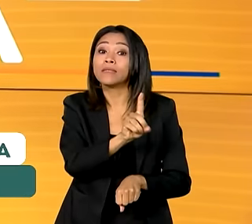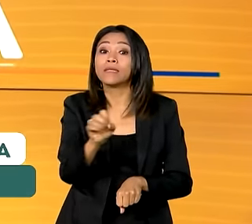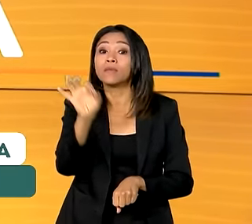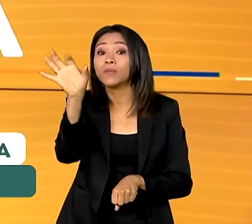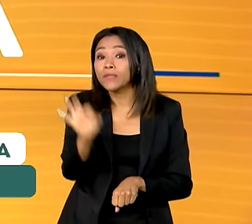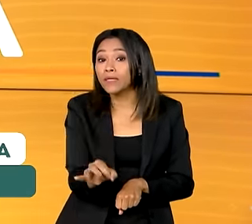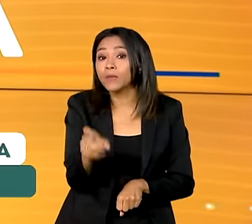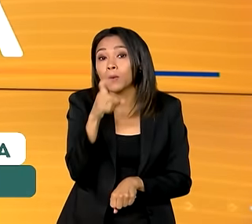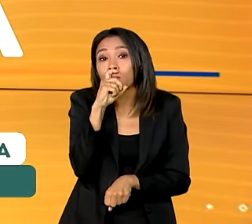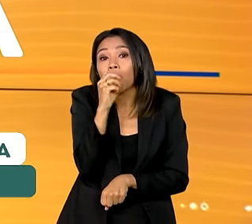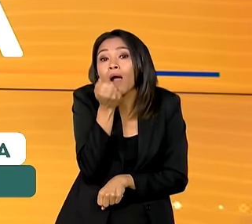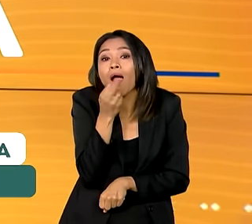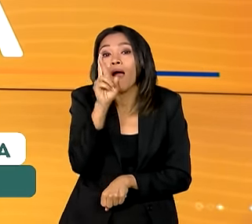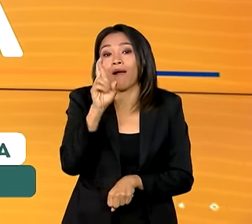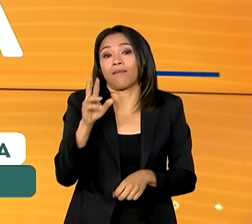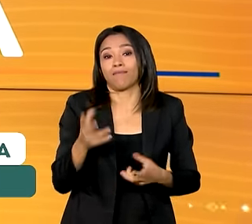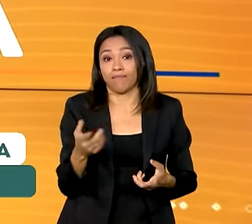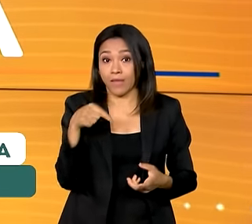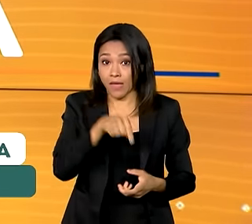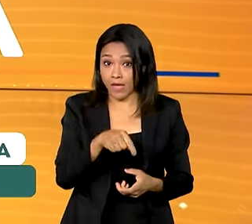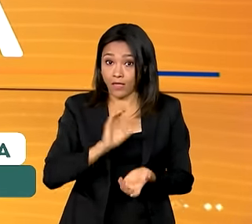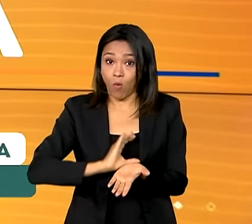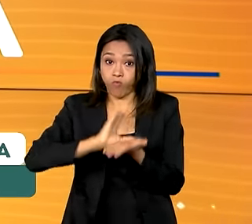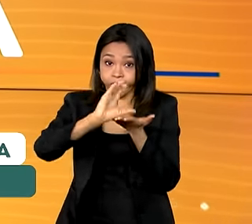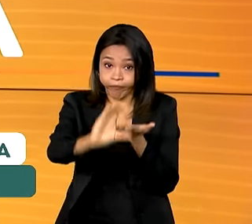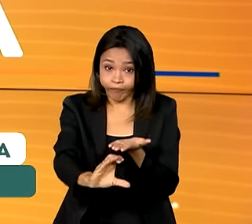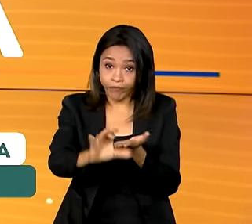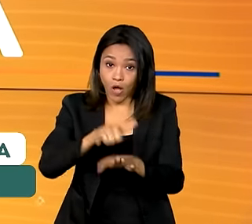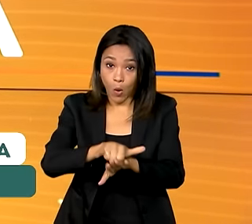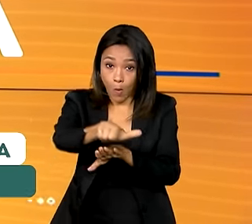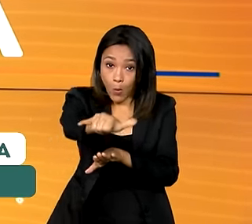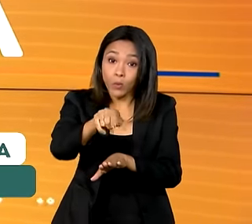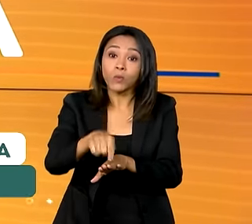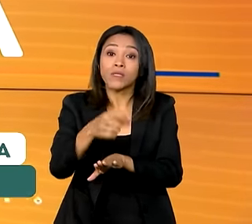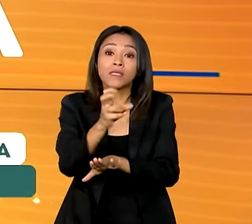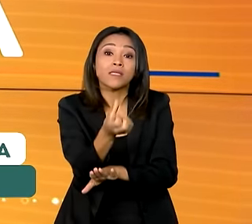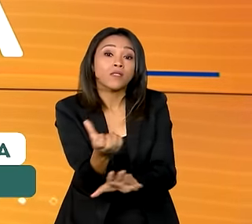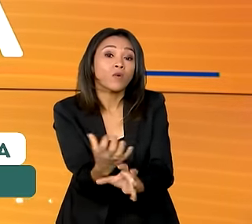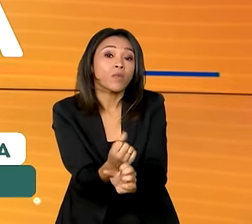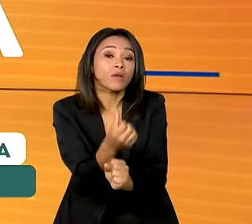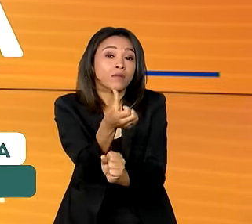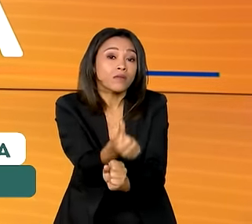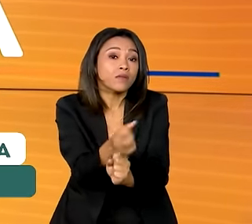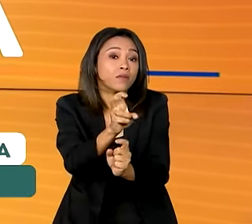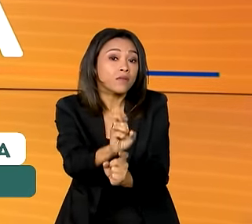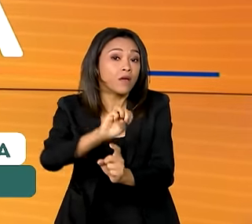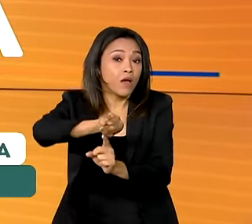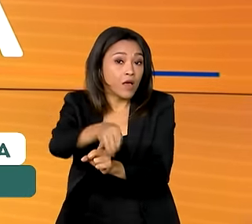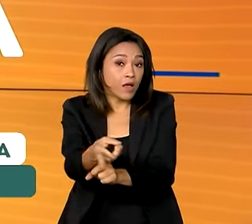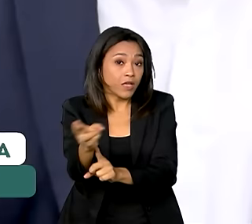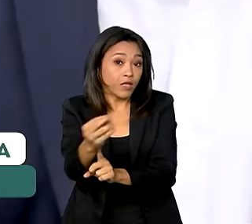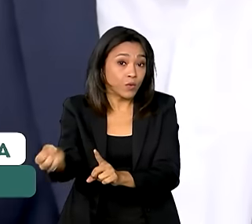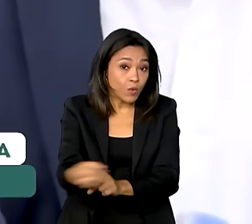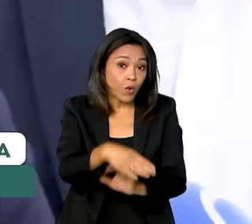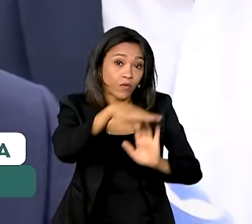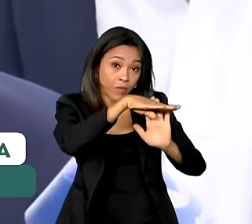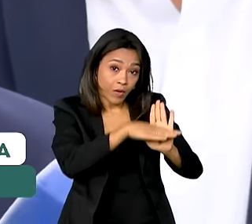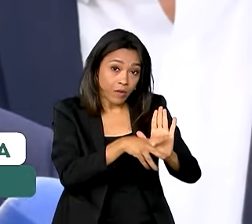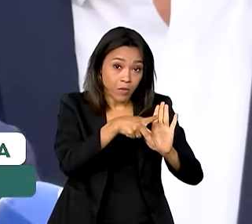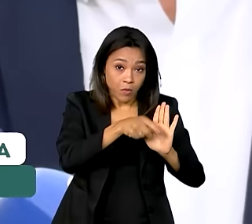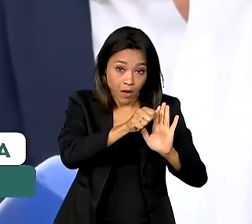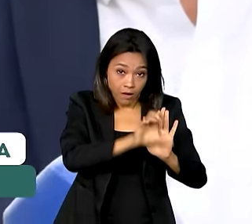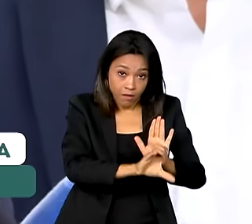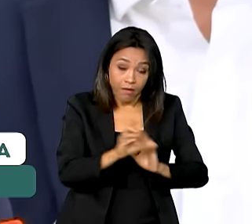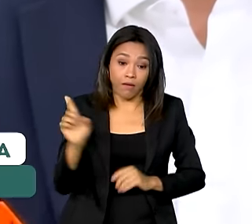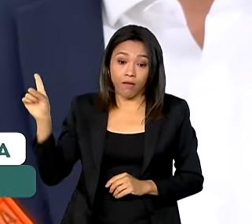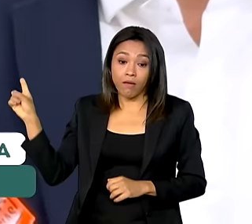refrigerado. O aeroporto recebeu investimentos de 65 milhões de reais do novo PAC. Para a gente